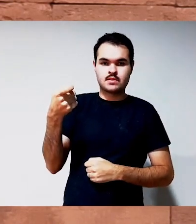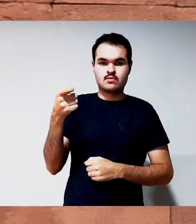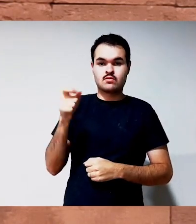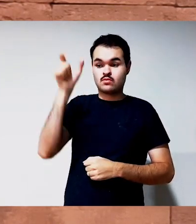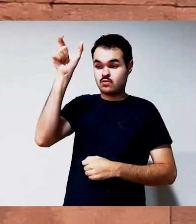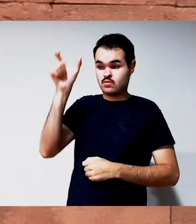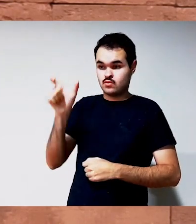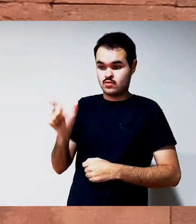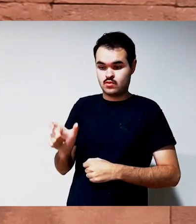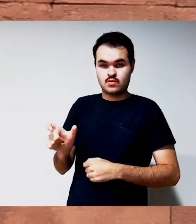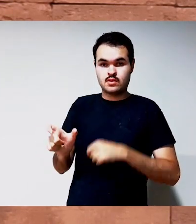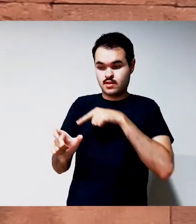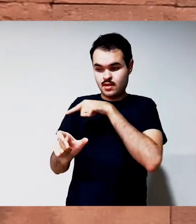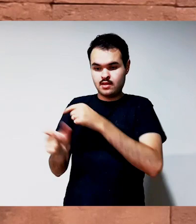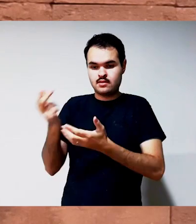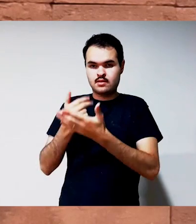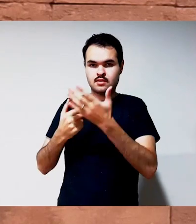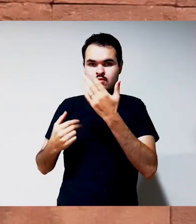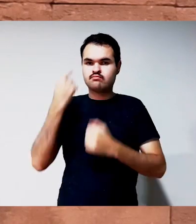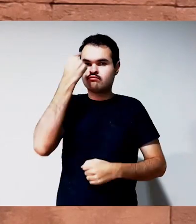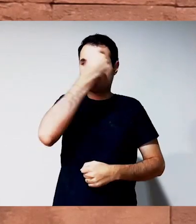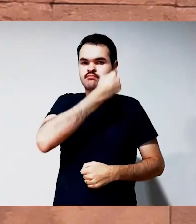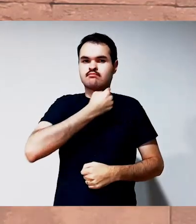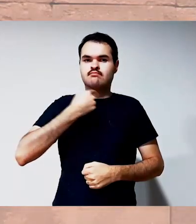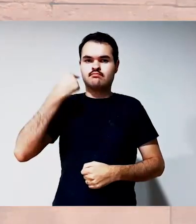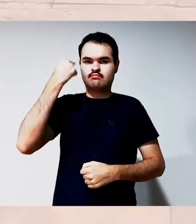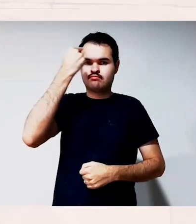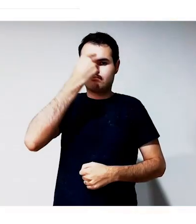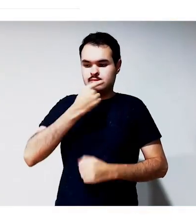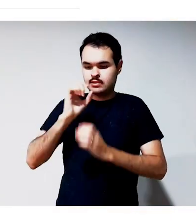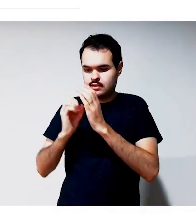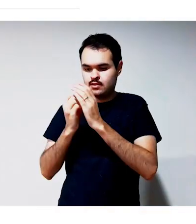livro só tem a versão impressa e custa R$ 35,00.